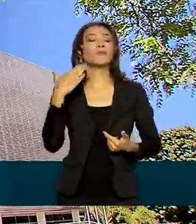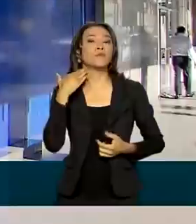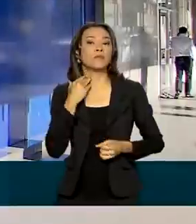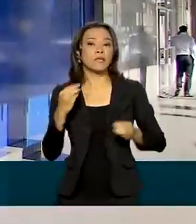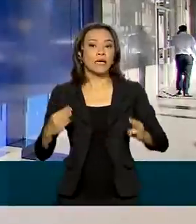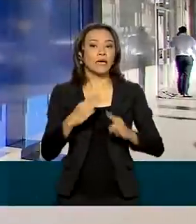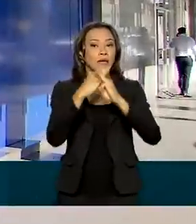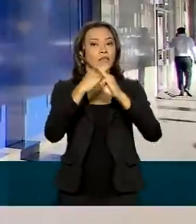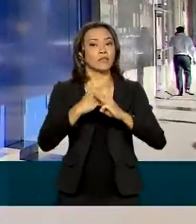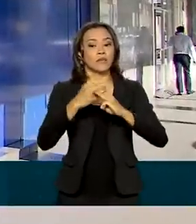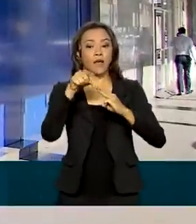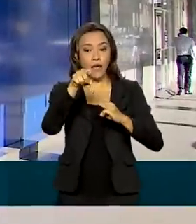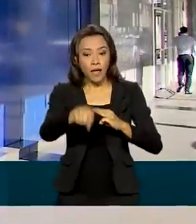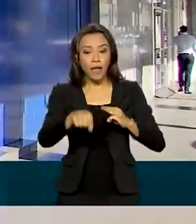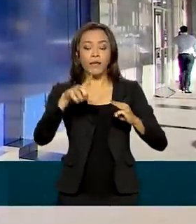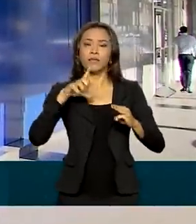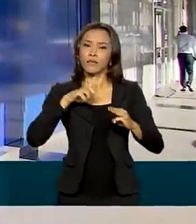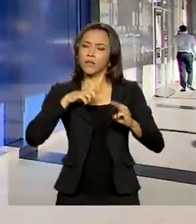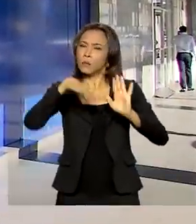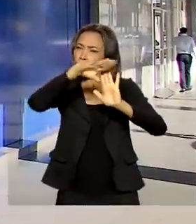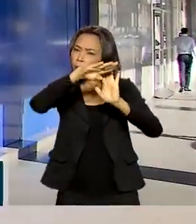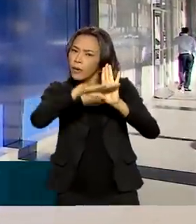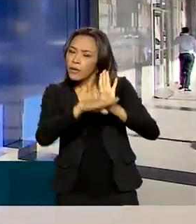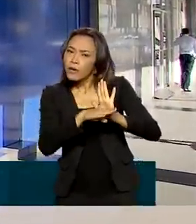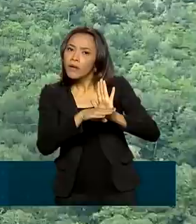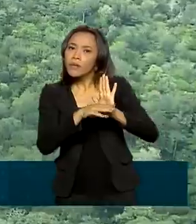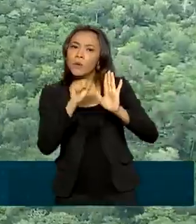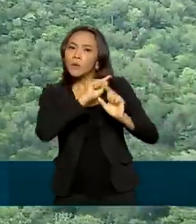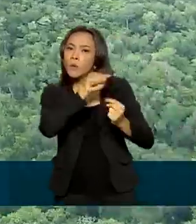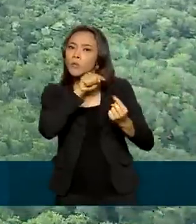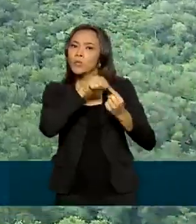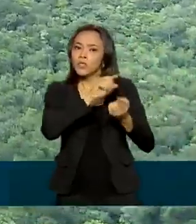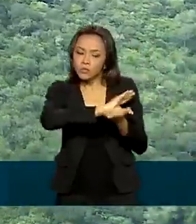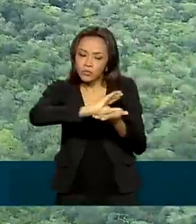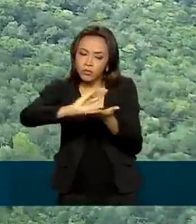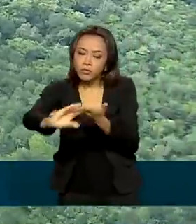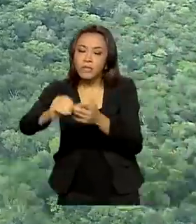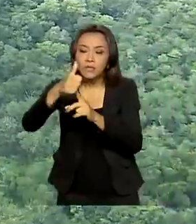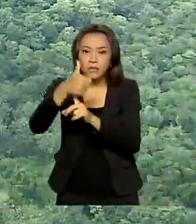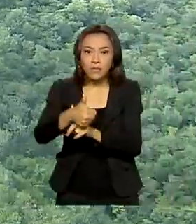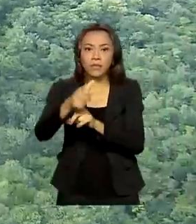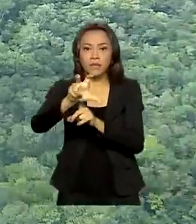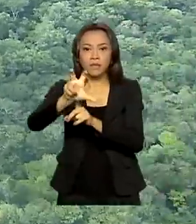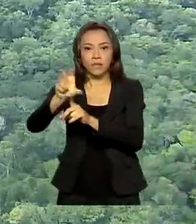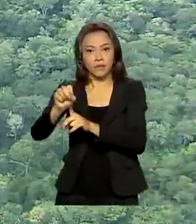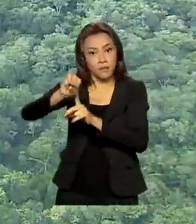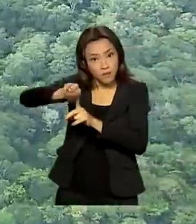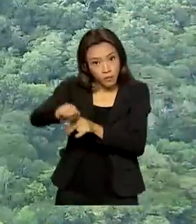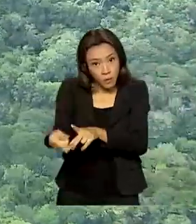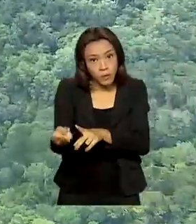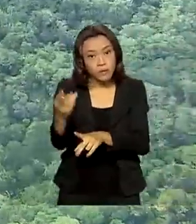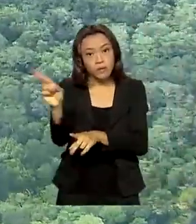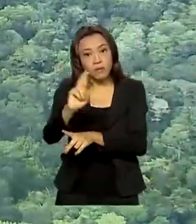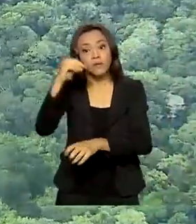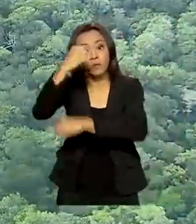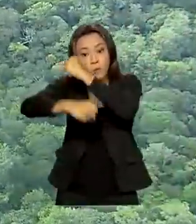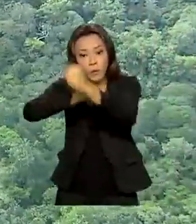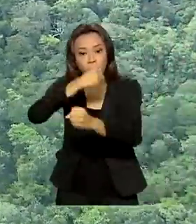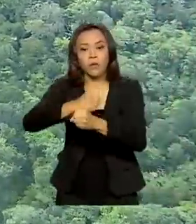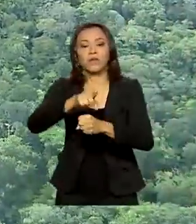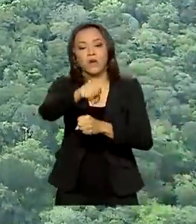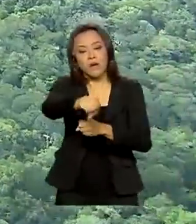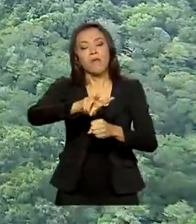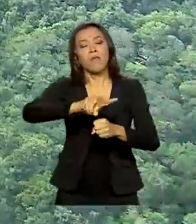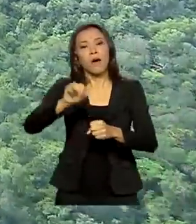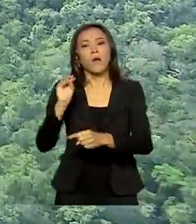Brasil é o Caixa Florestas, que vai investir R 150 milhões por ano na recuperação e